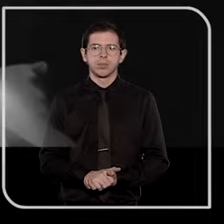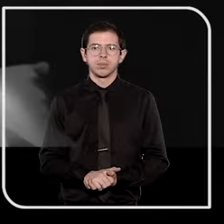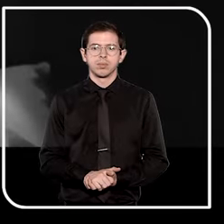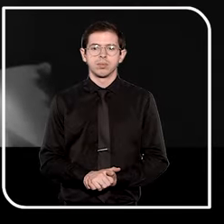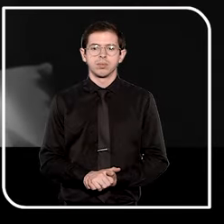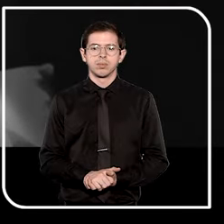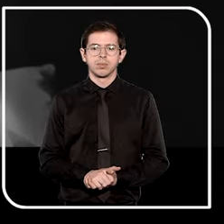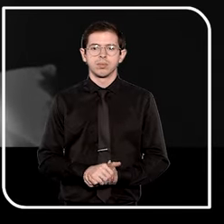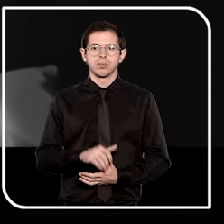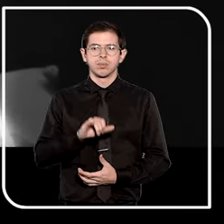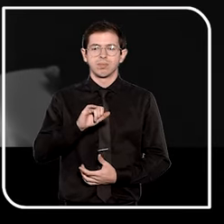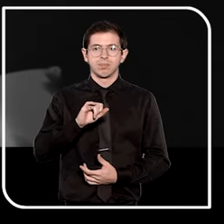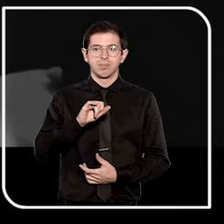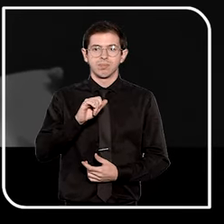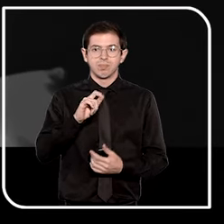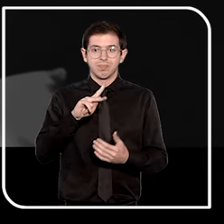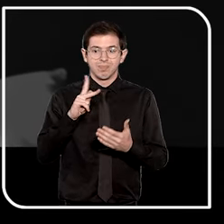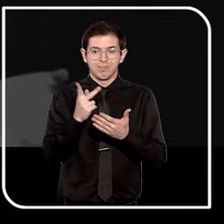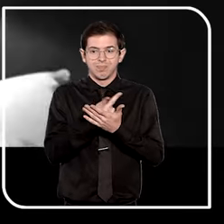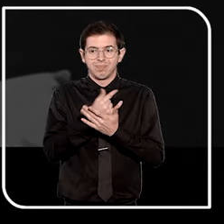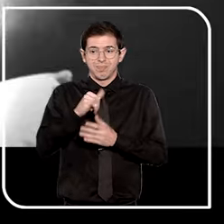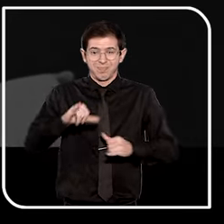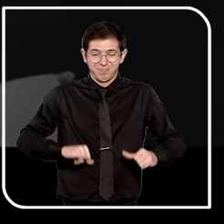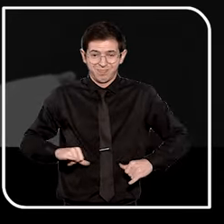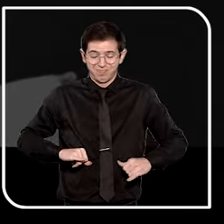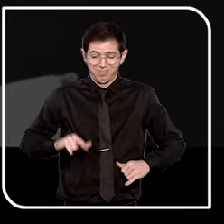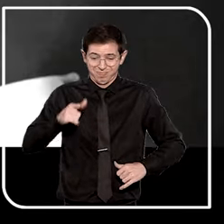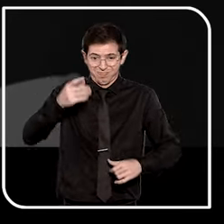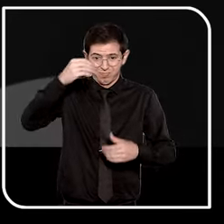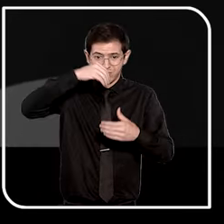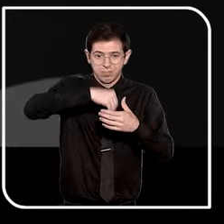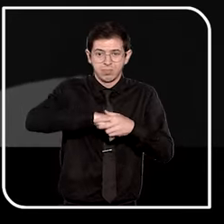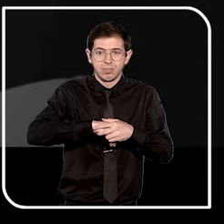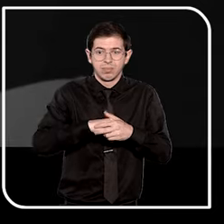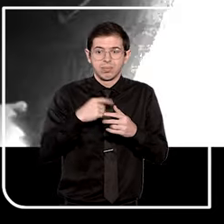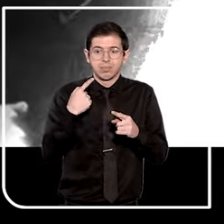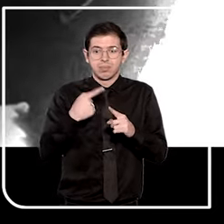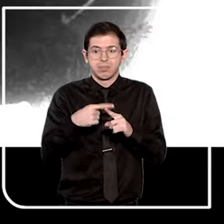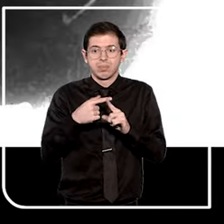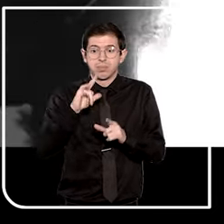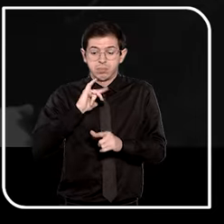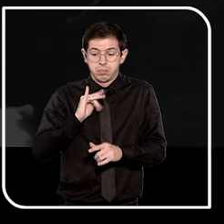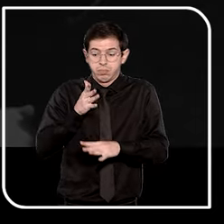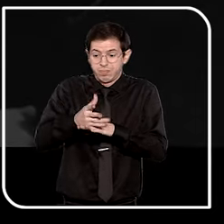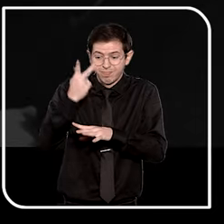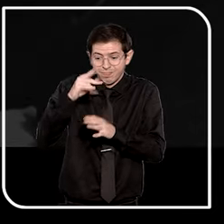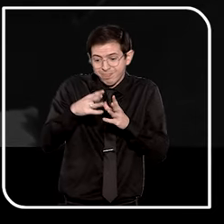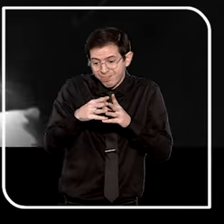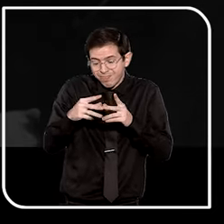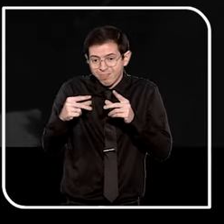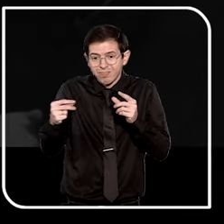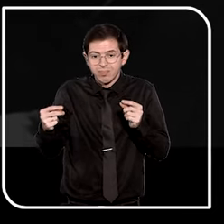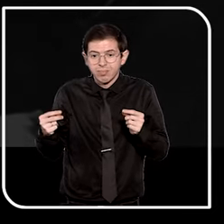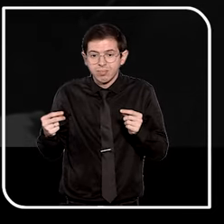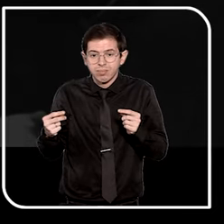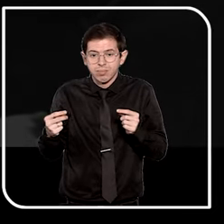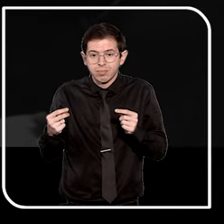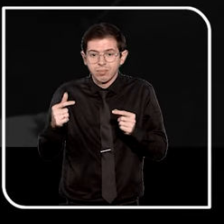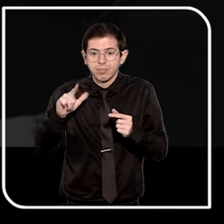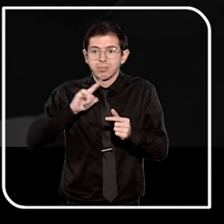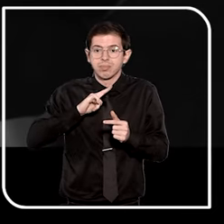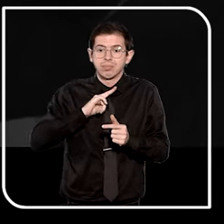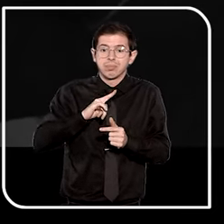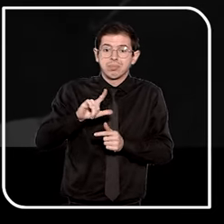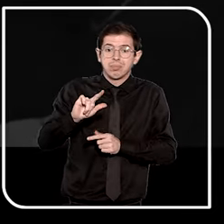É uma situação muito difícil que nós sofremos lá dentro, porque nós fomos para se recuperar, levar drogas,